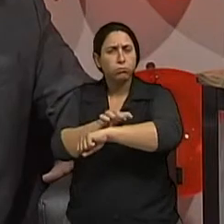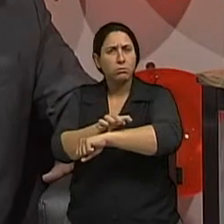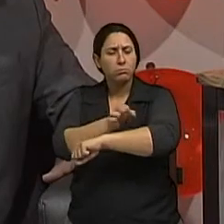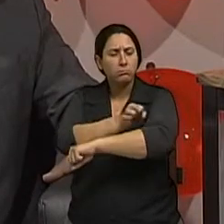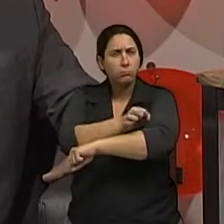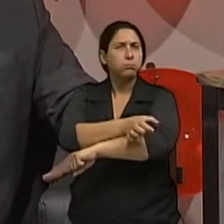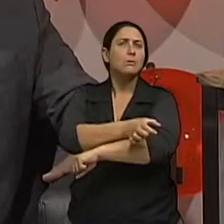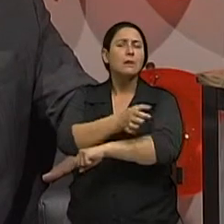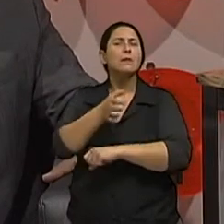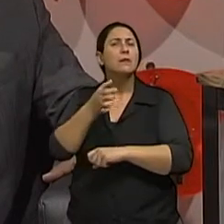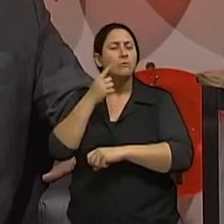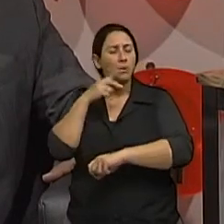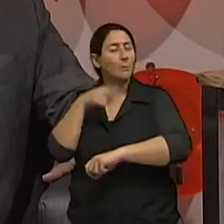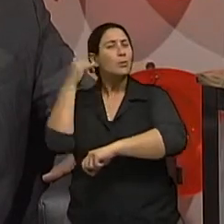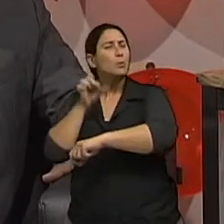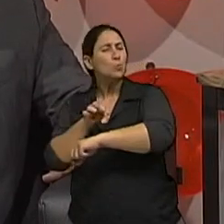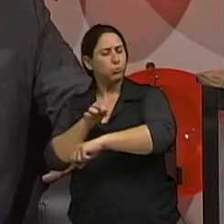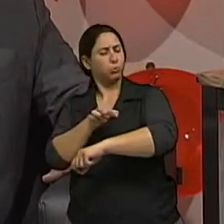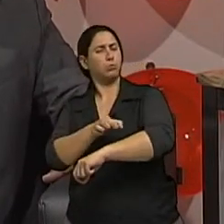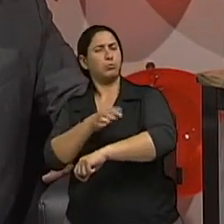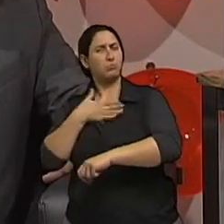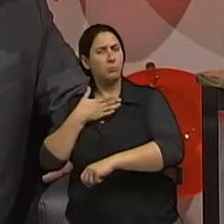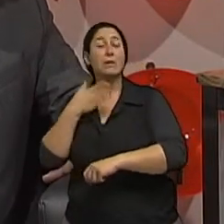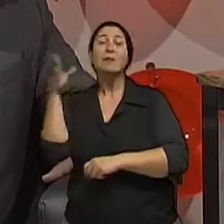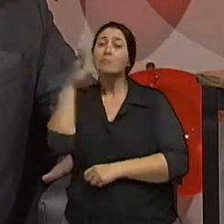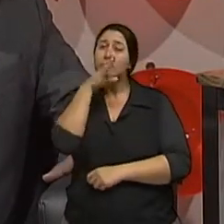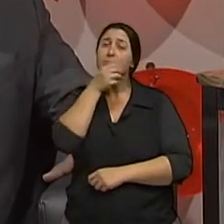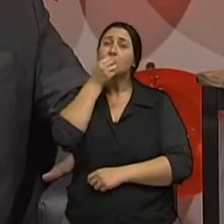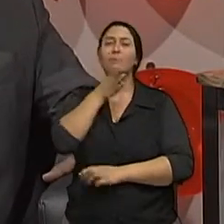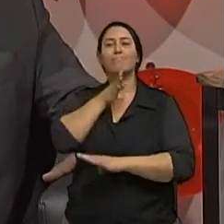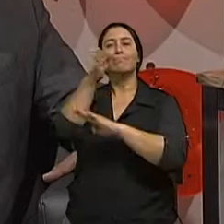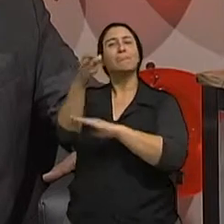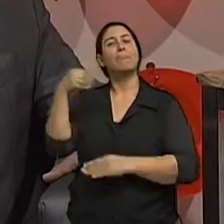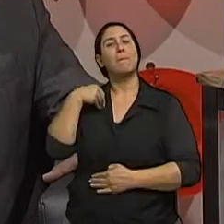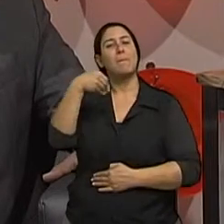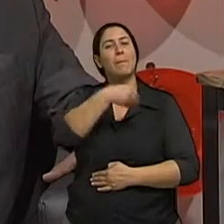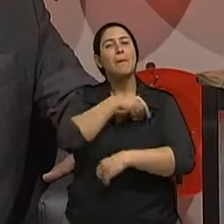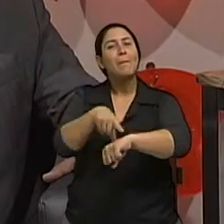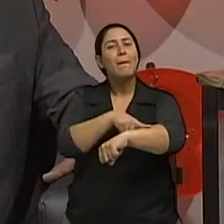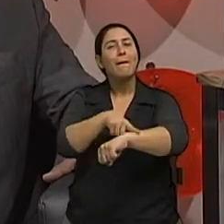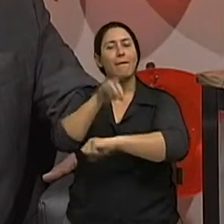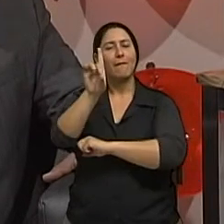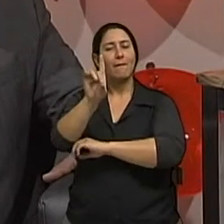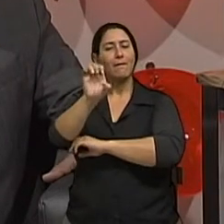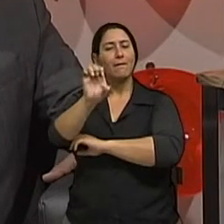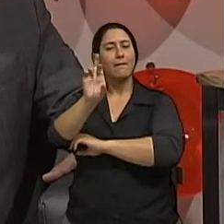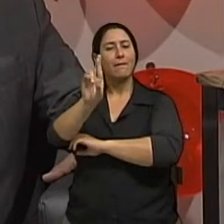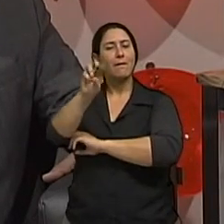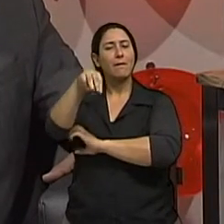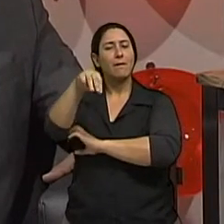e, rotineiramente, ir visitar um dermatologista para que o dermatologista, então, assim, o papel do